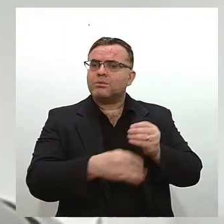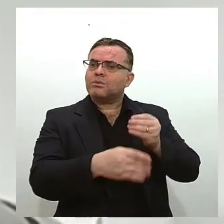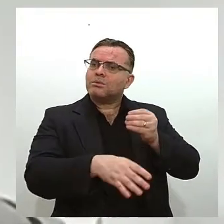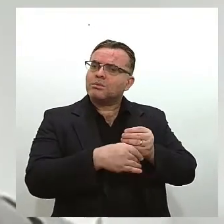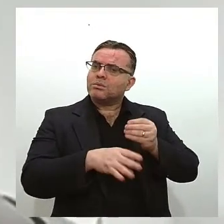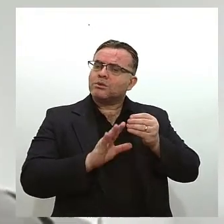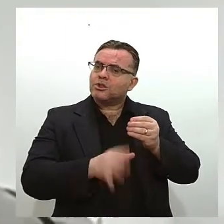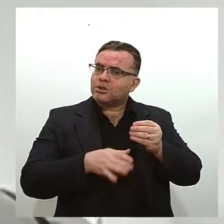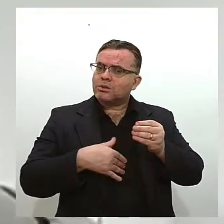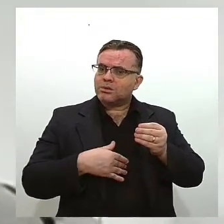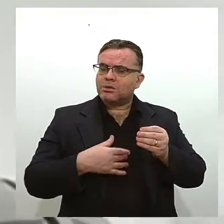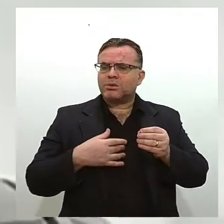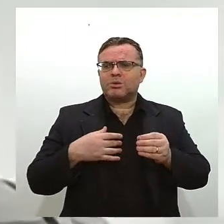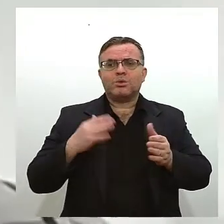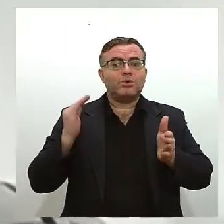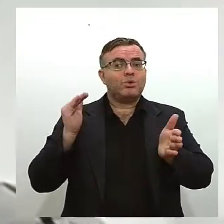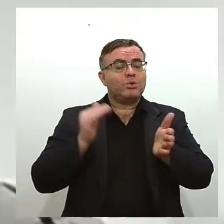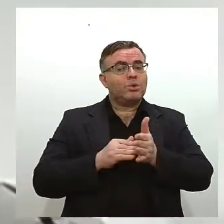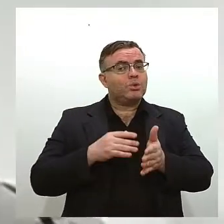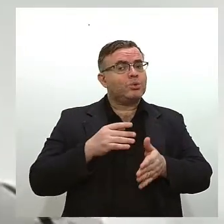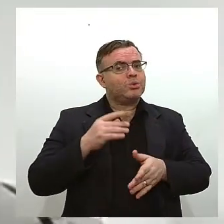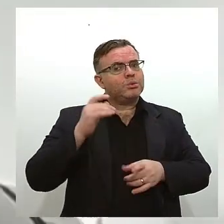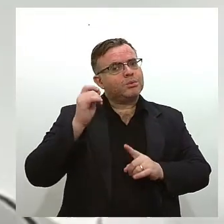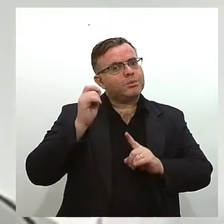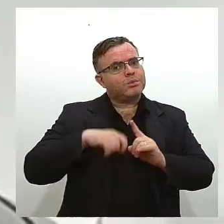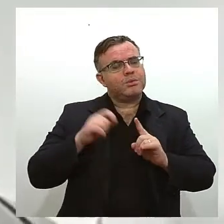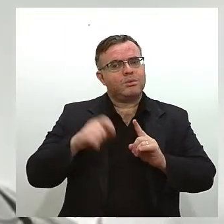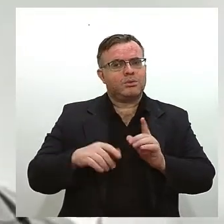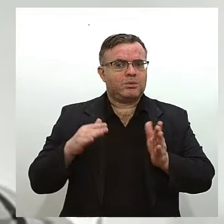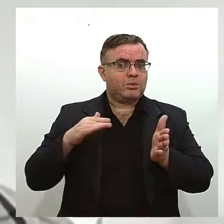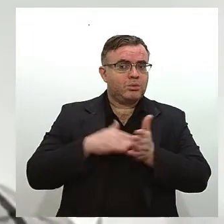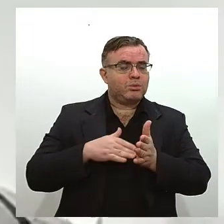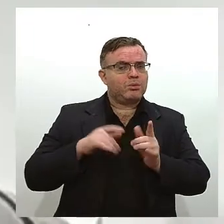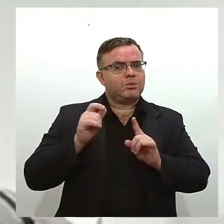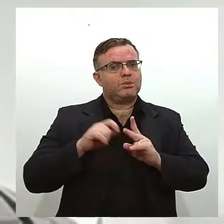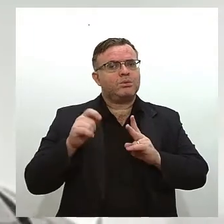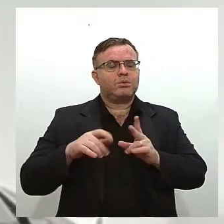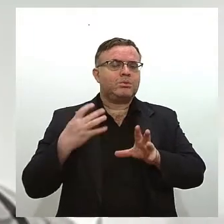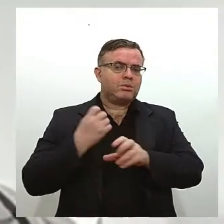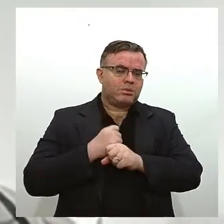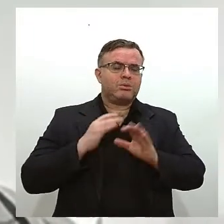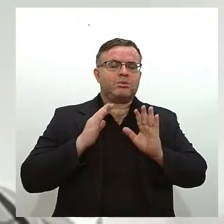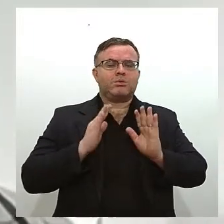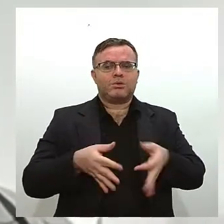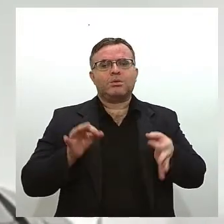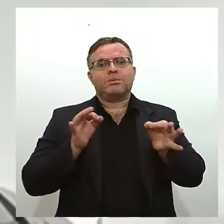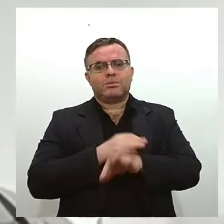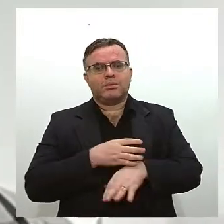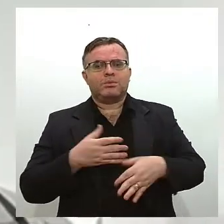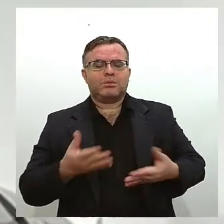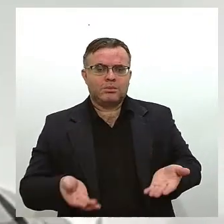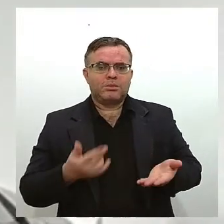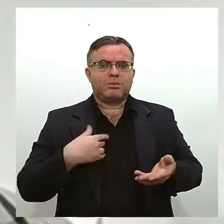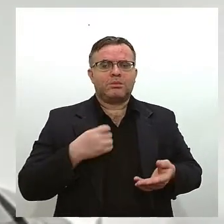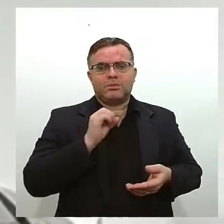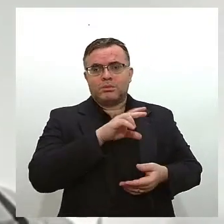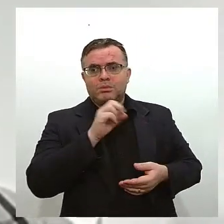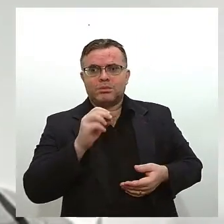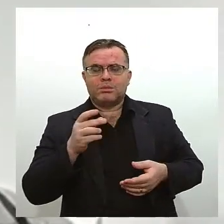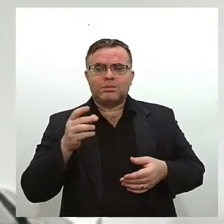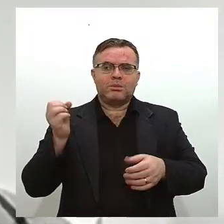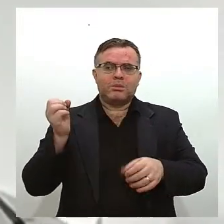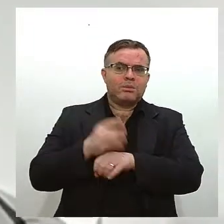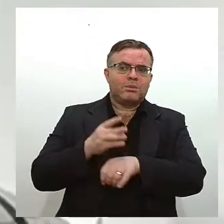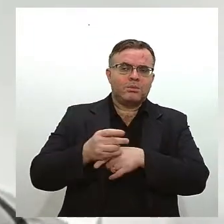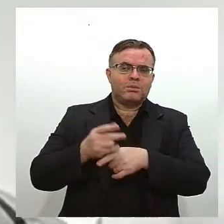nos 12 últimos meses para ter uma ideia agora quando a gente vê o saldo de empregos acumulado ao longo